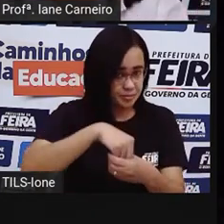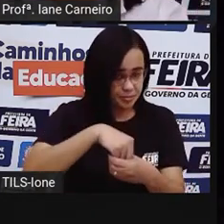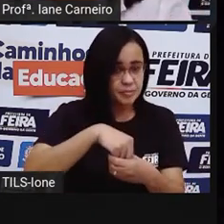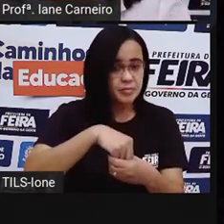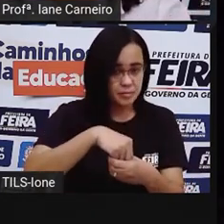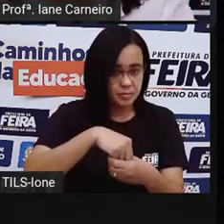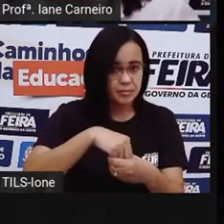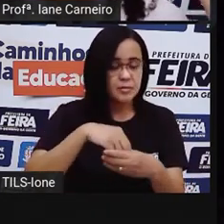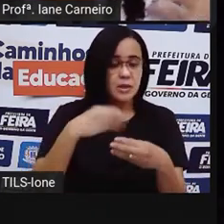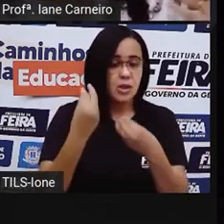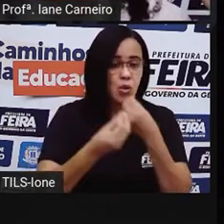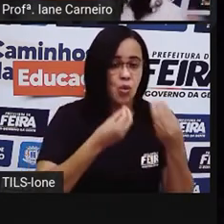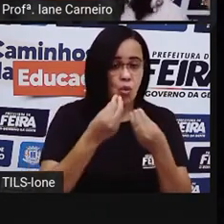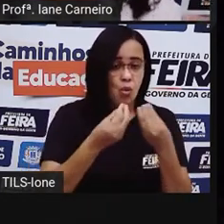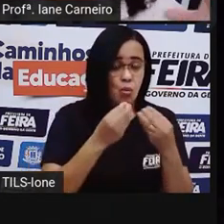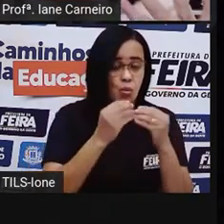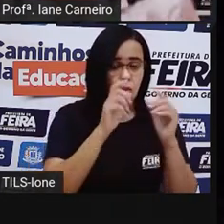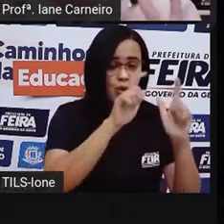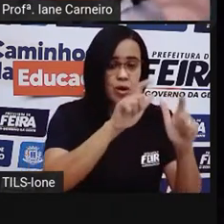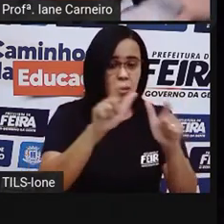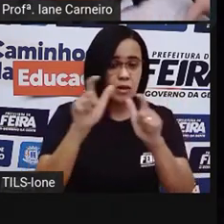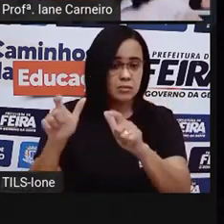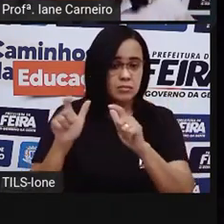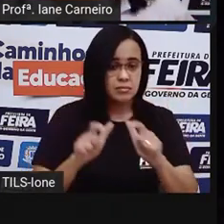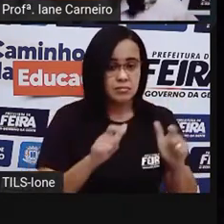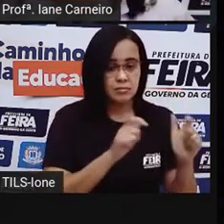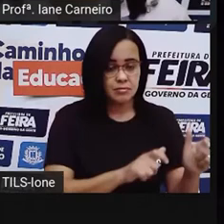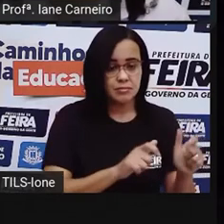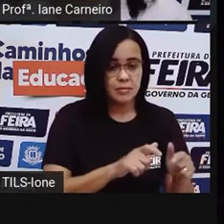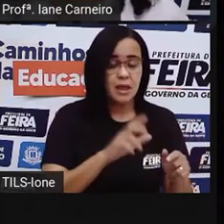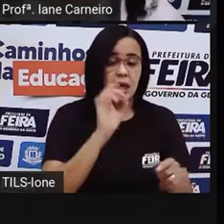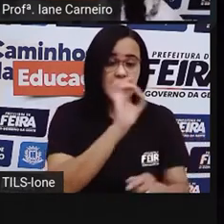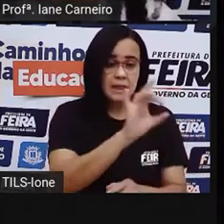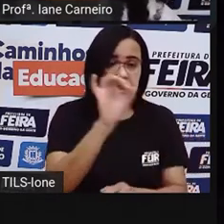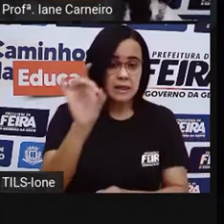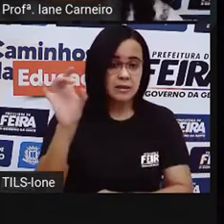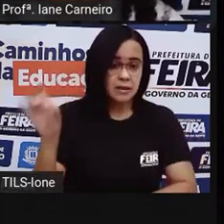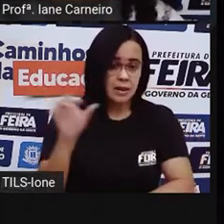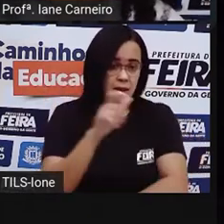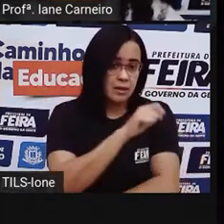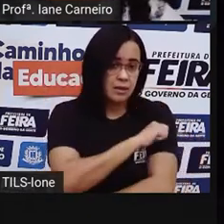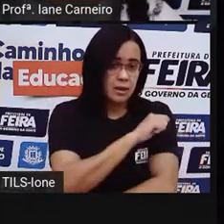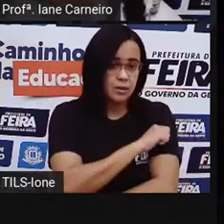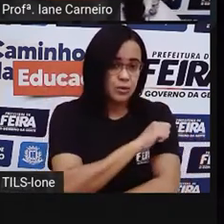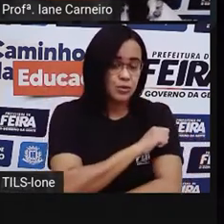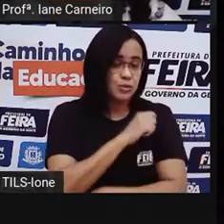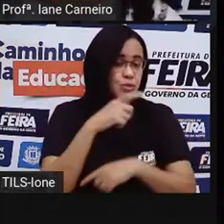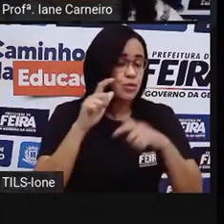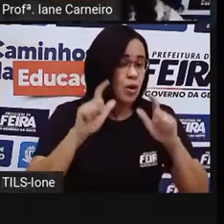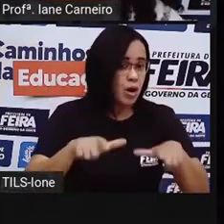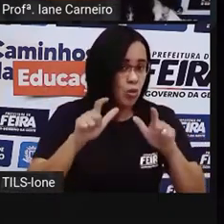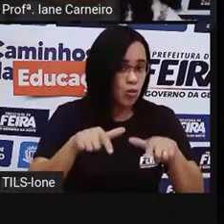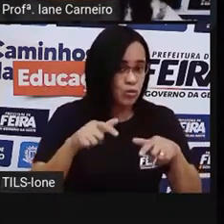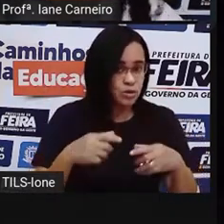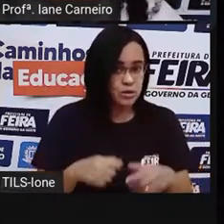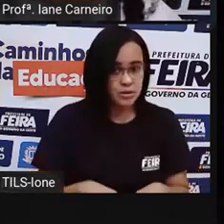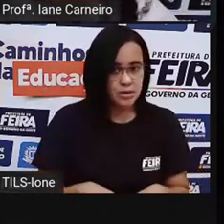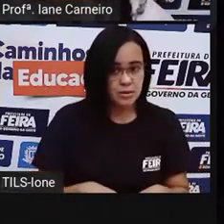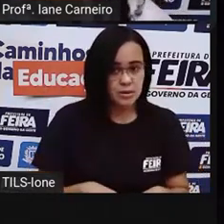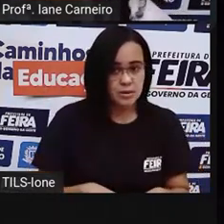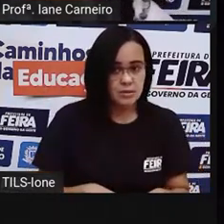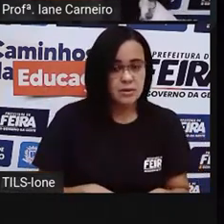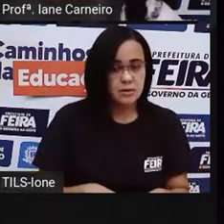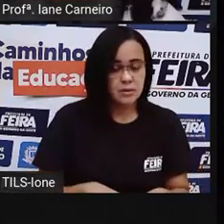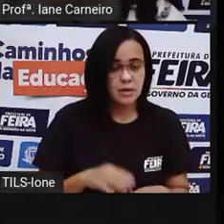Faz de conta que vocês estão aí vendo essa sala de aula aí, tá bom? De faz de conta. Então a gente vê aqui a porta, né? O